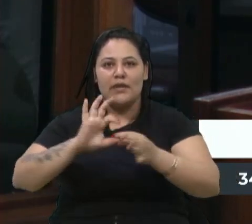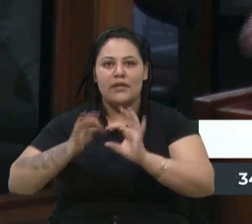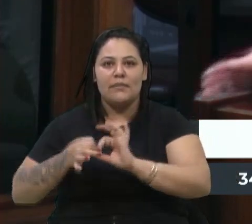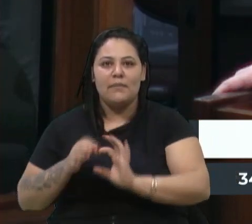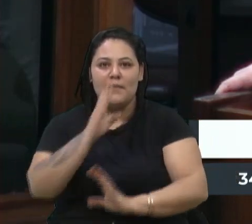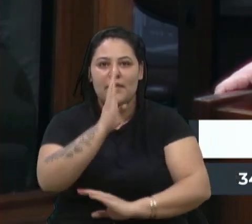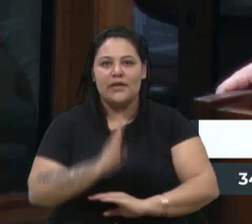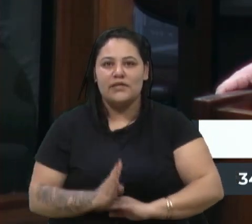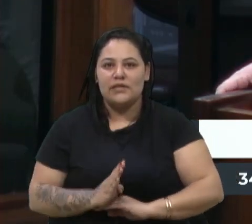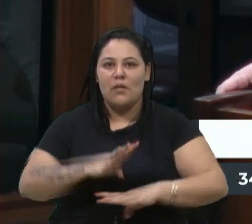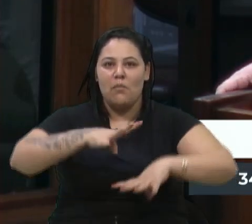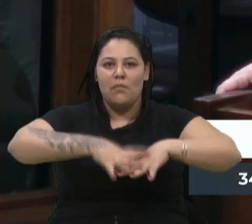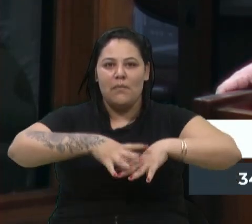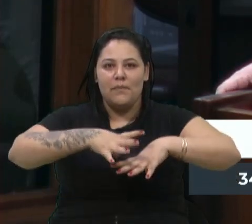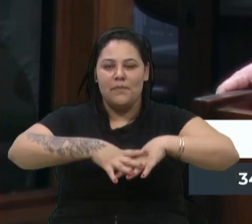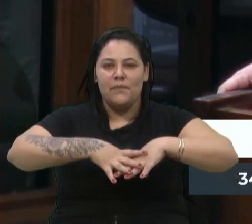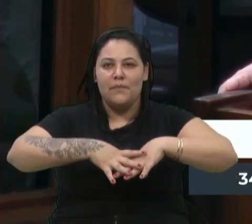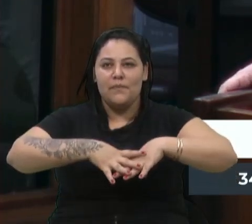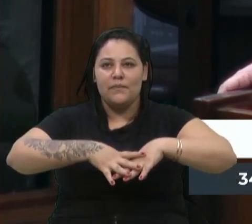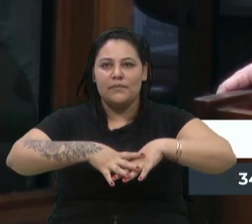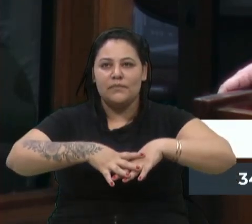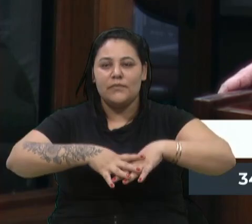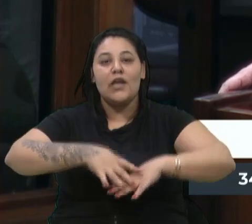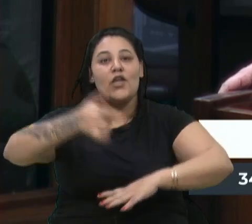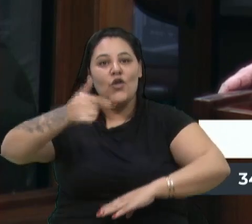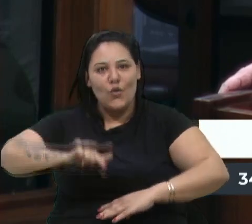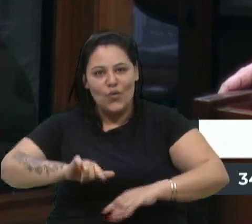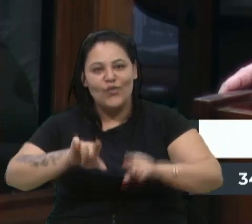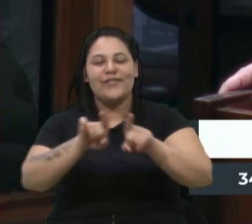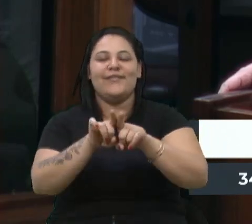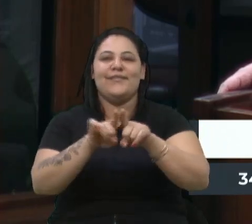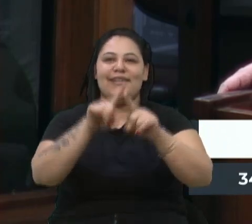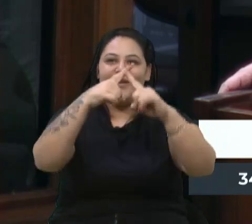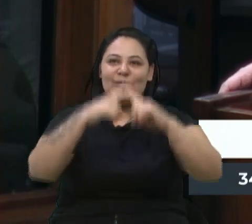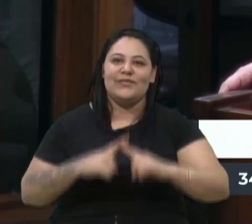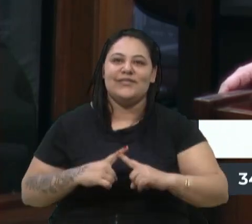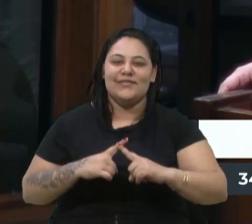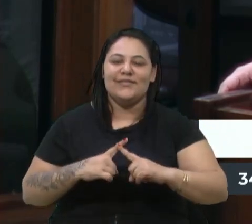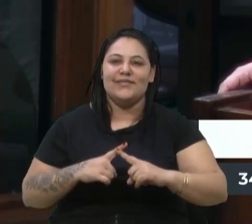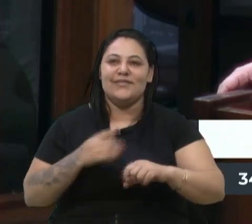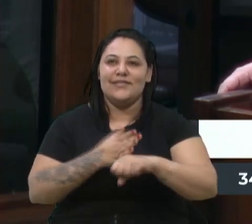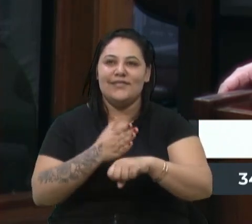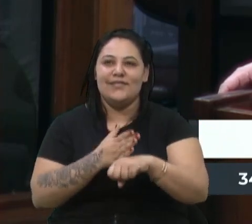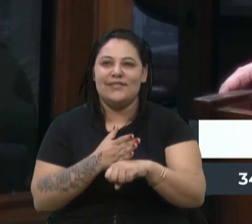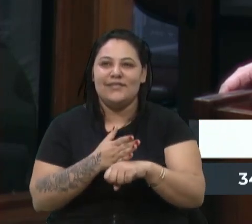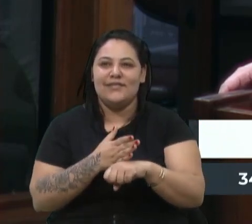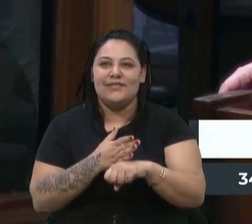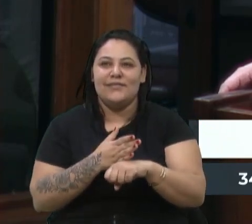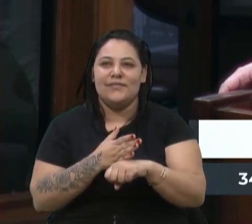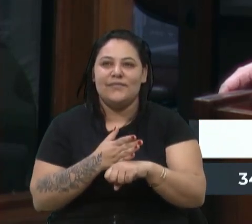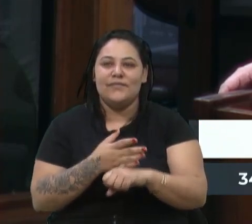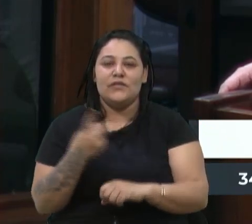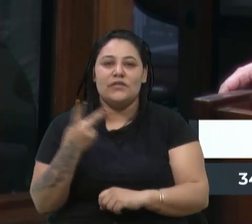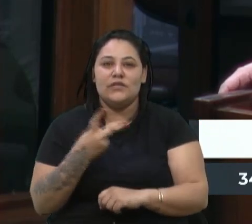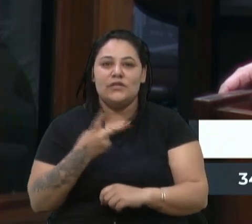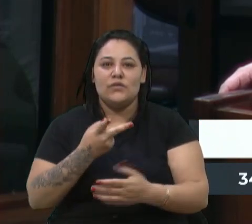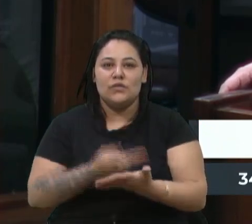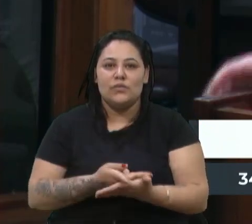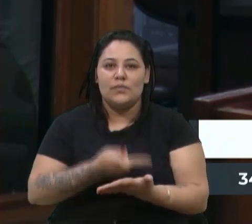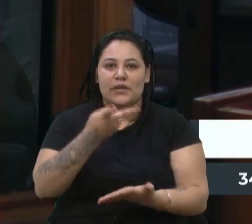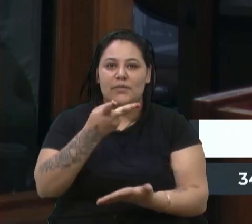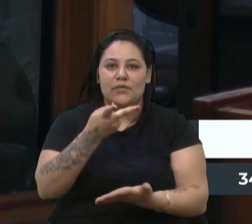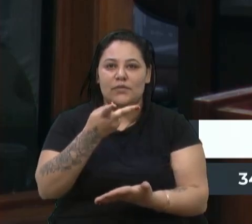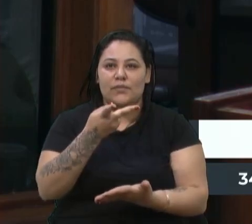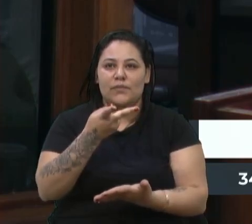de Matemática. E outra competição que estão participando é do segundo prêmio a júris